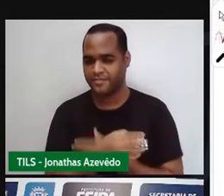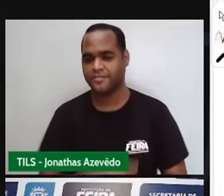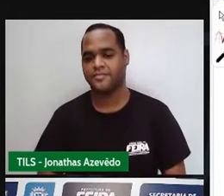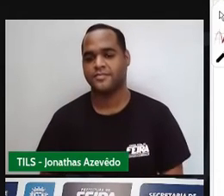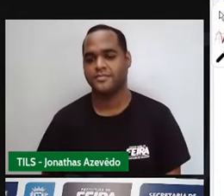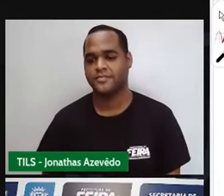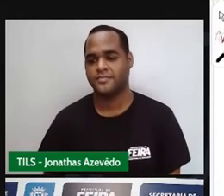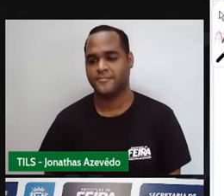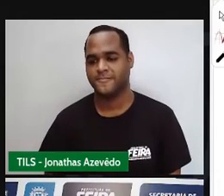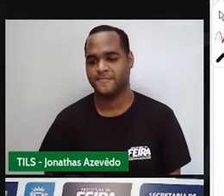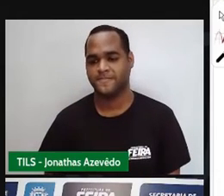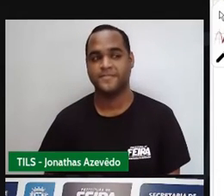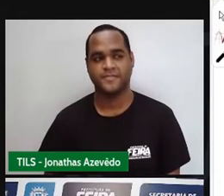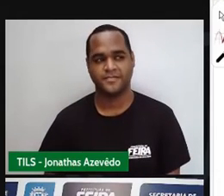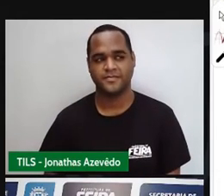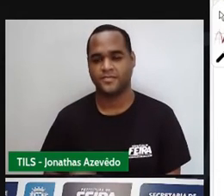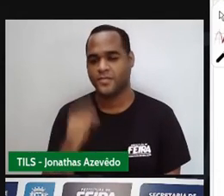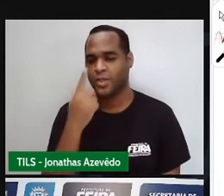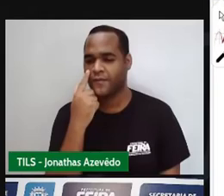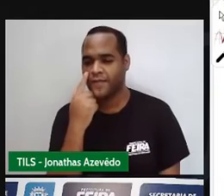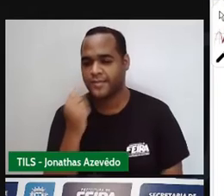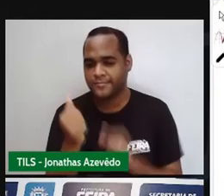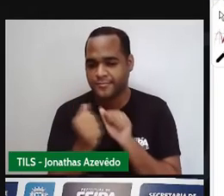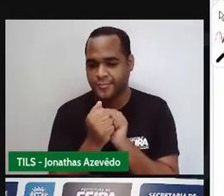e aí a gente confere juntos